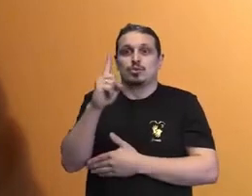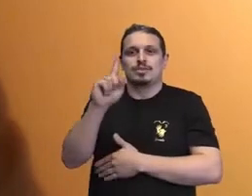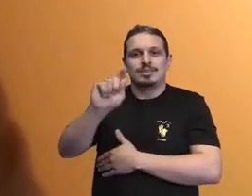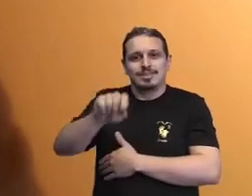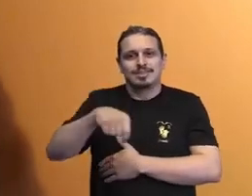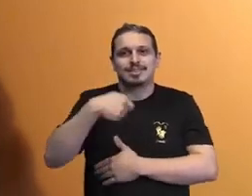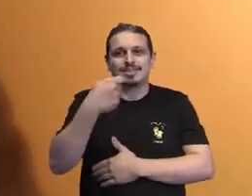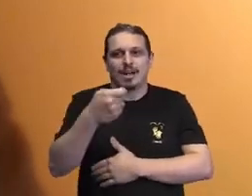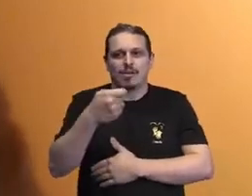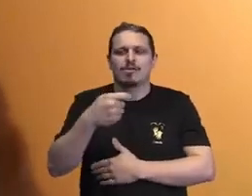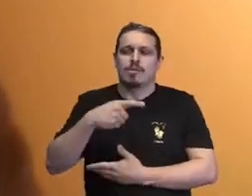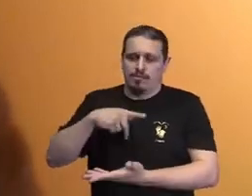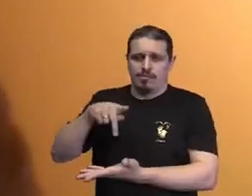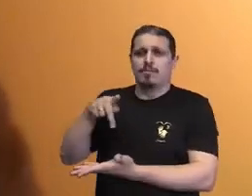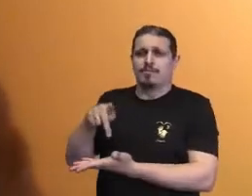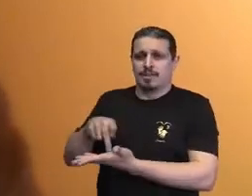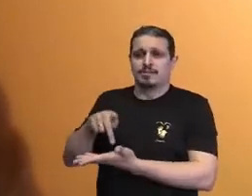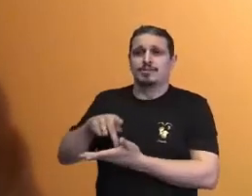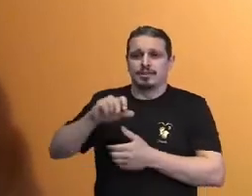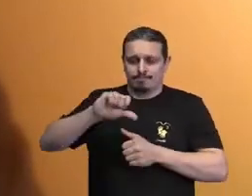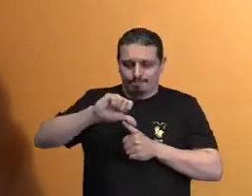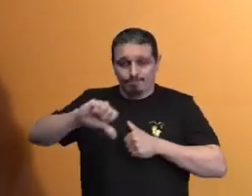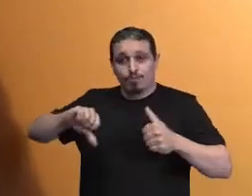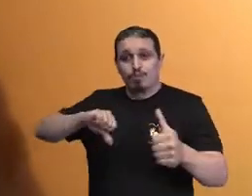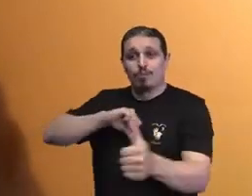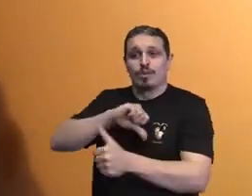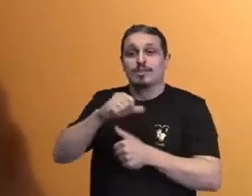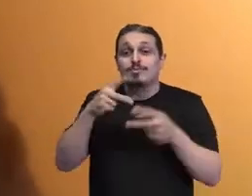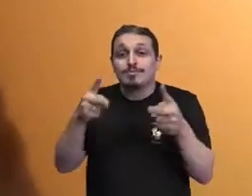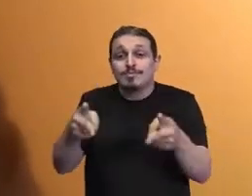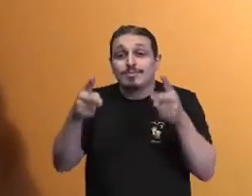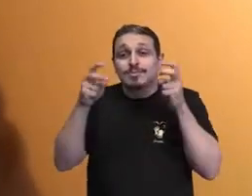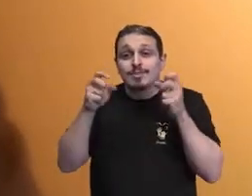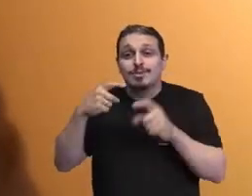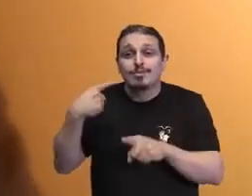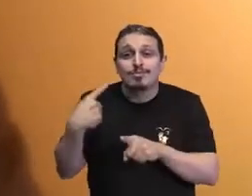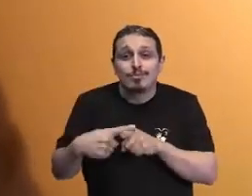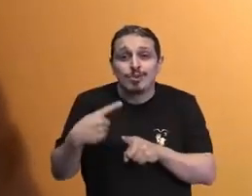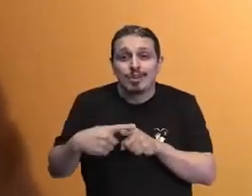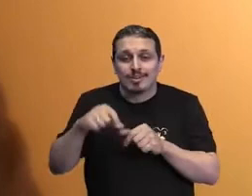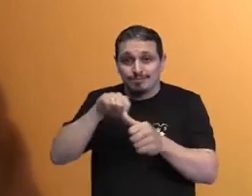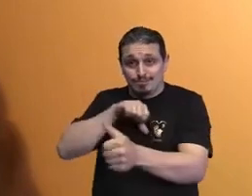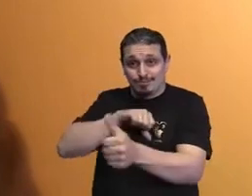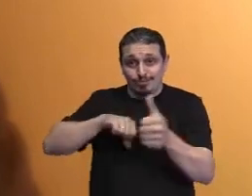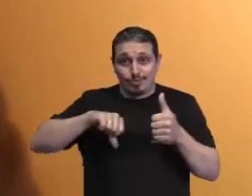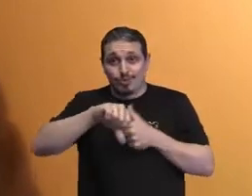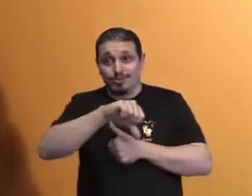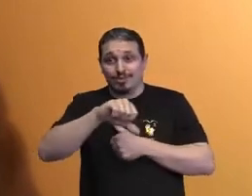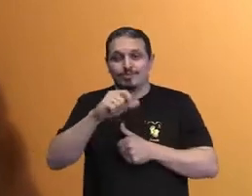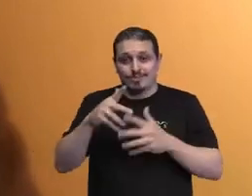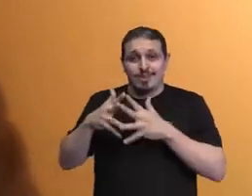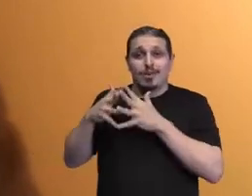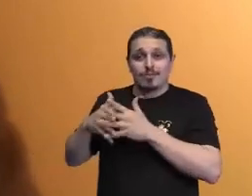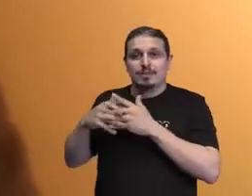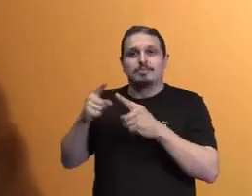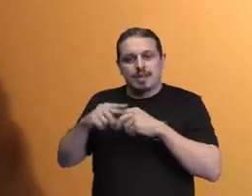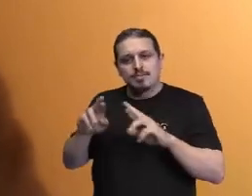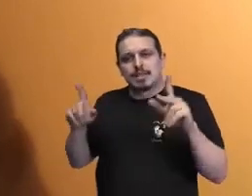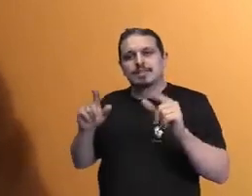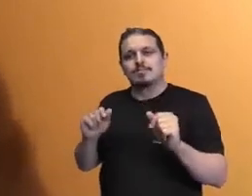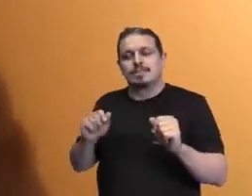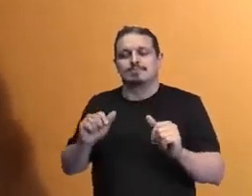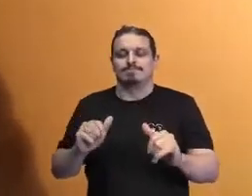daquilo que é uma mudança da nossa percepção. Mudar é complicado, mas acomodar é perecer.